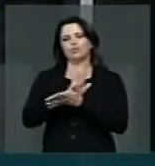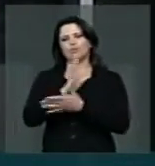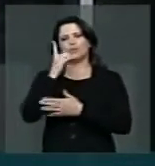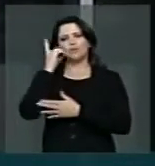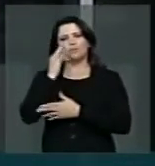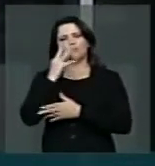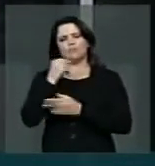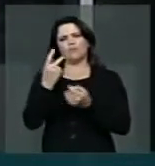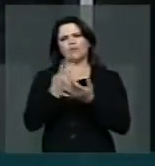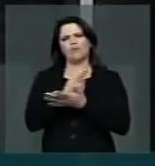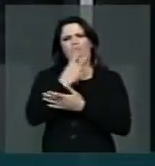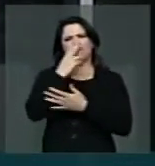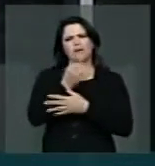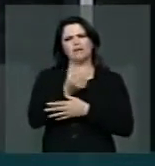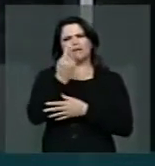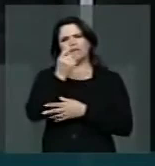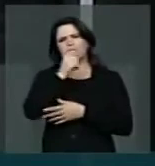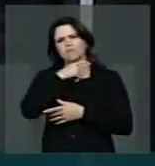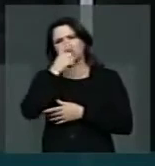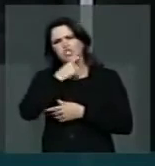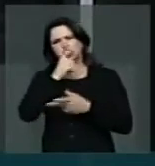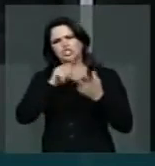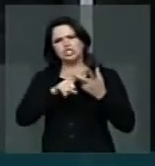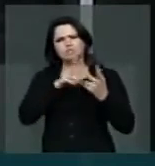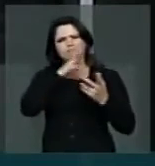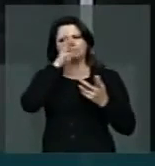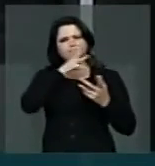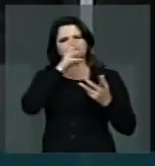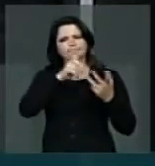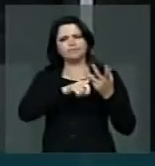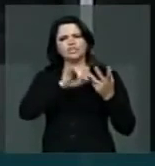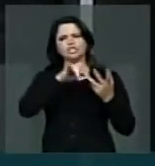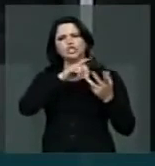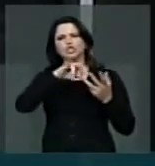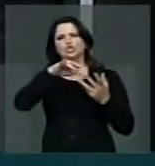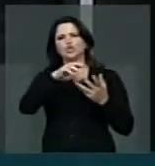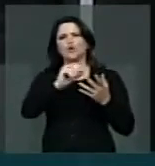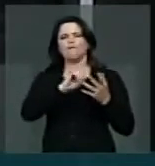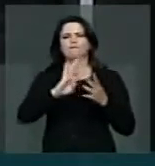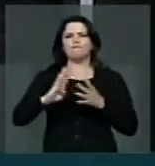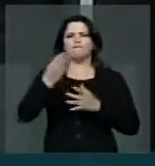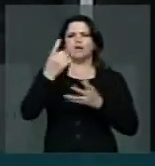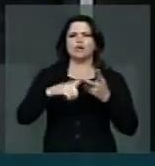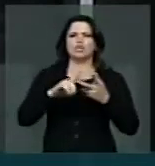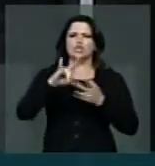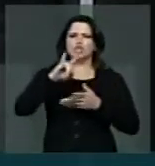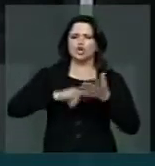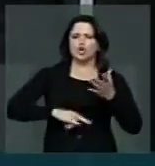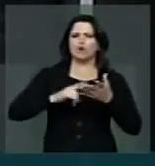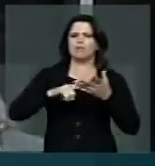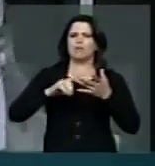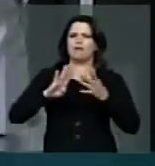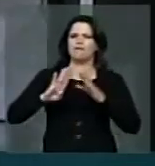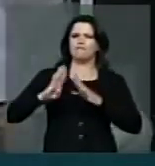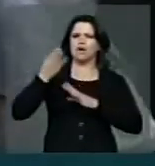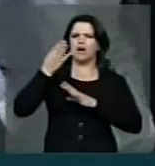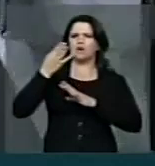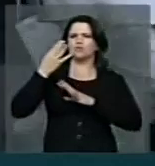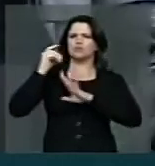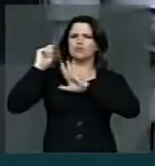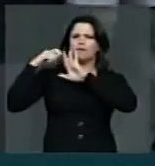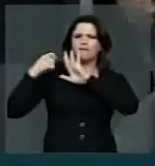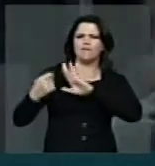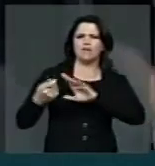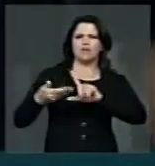evados de mentiras, calúnias, injúria, falsificação de imagens da TV Câmara, enfim, um